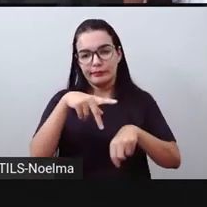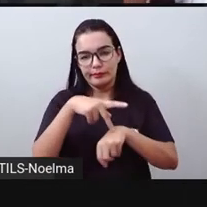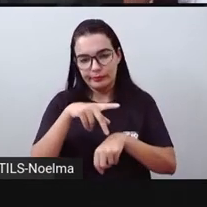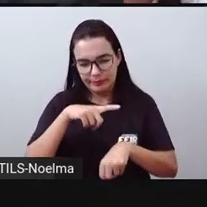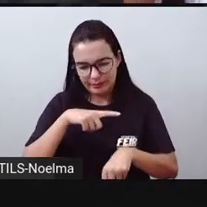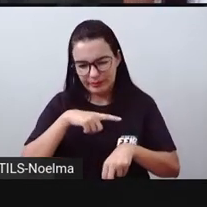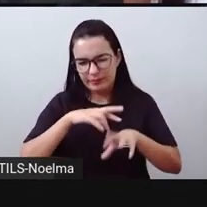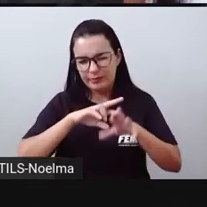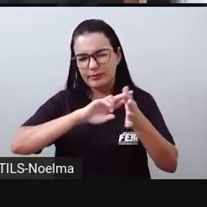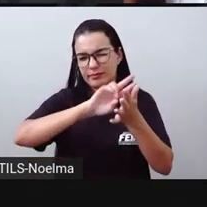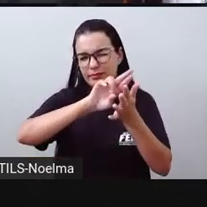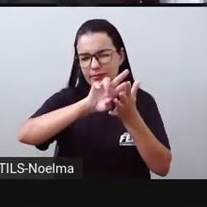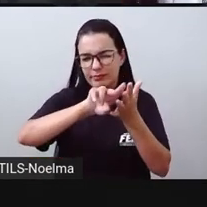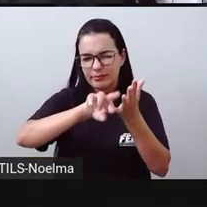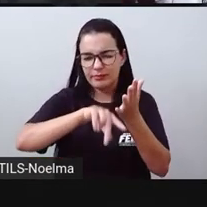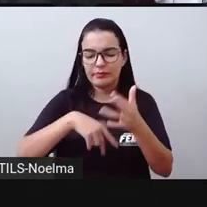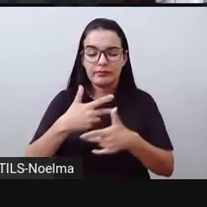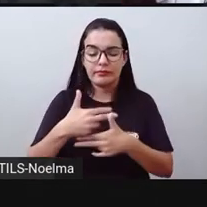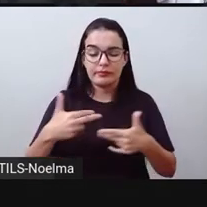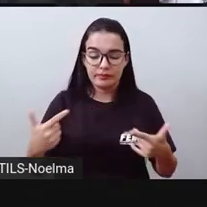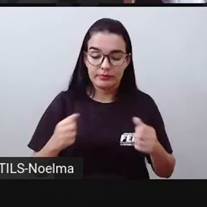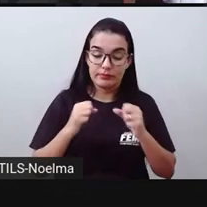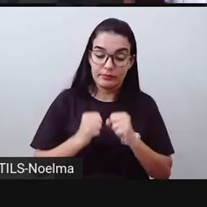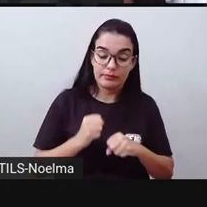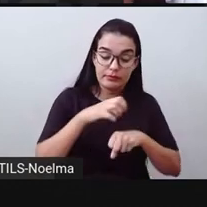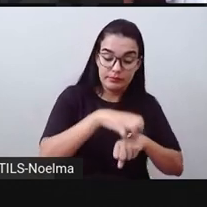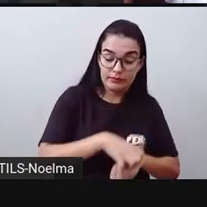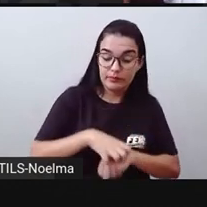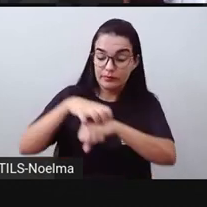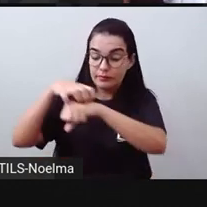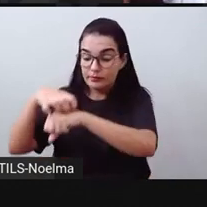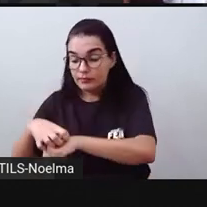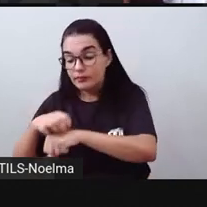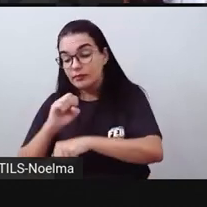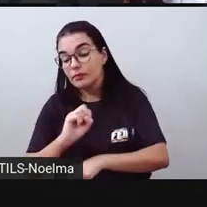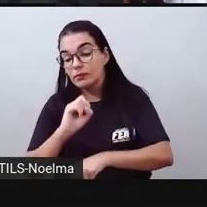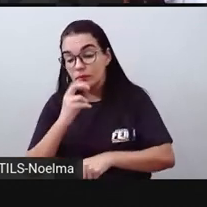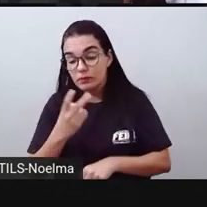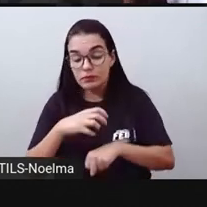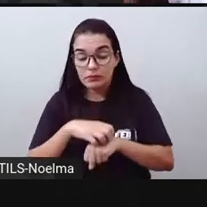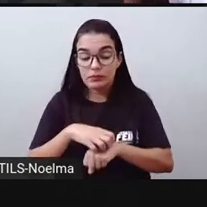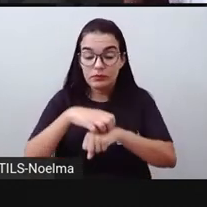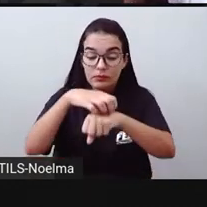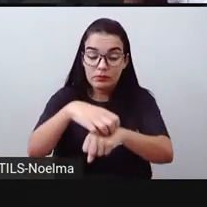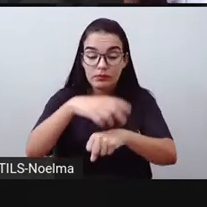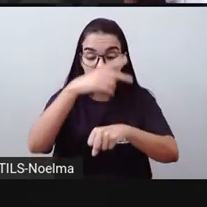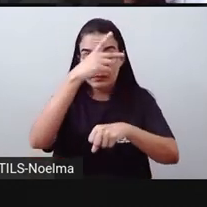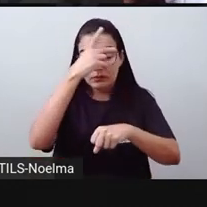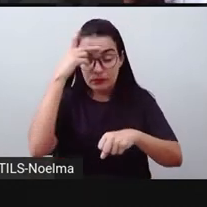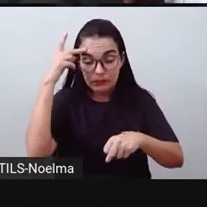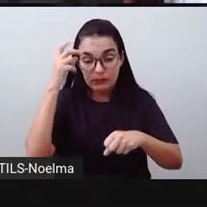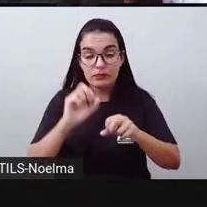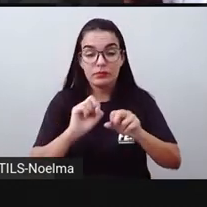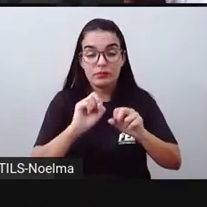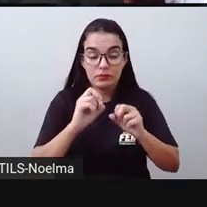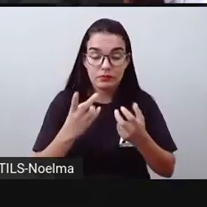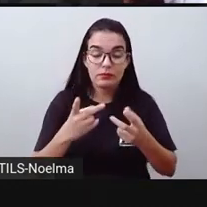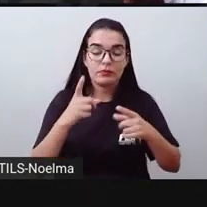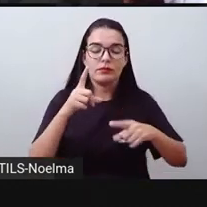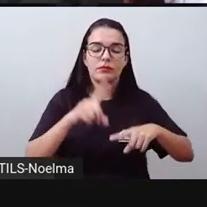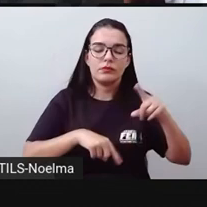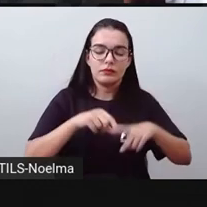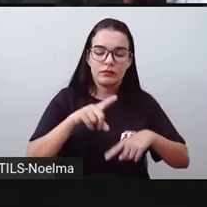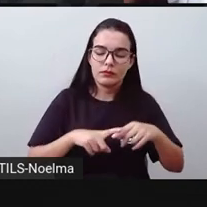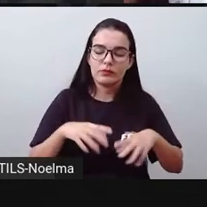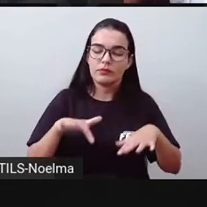relacionadas às pessoas e aos produtos, são necessários aí termos cuidado, né? Os governantes aí